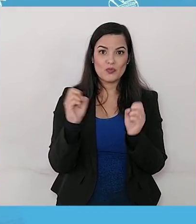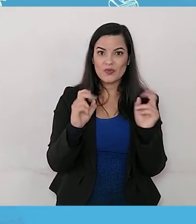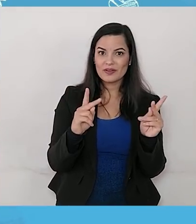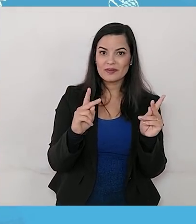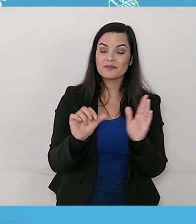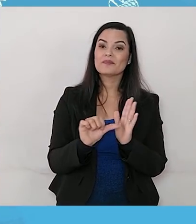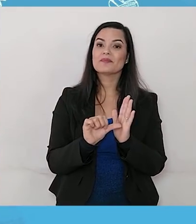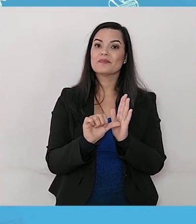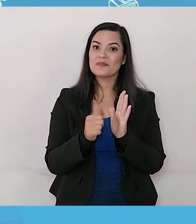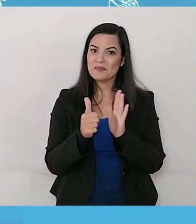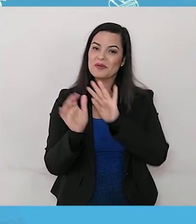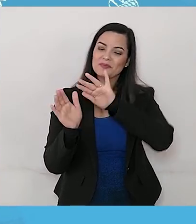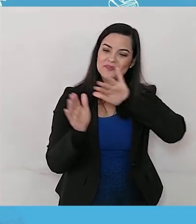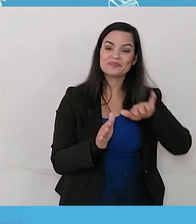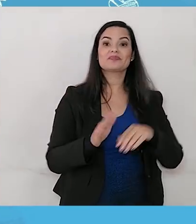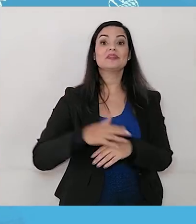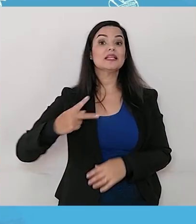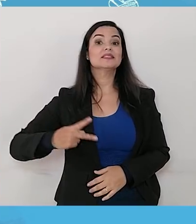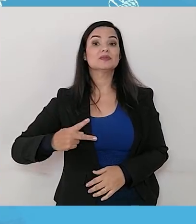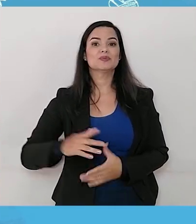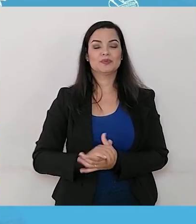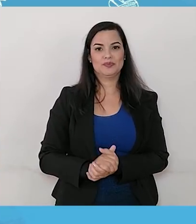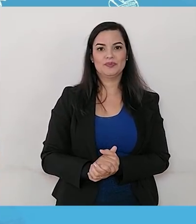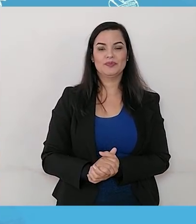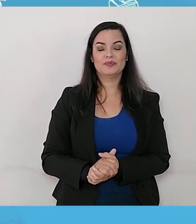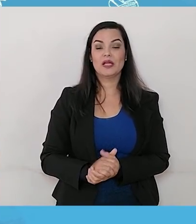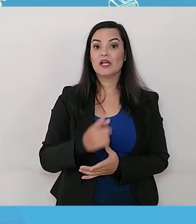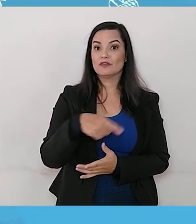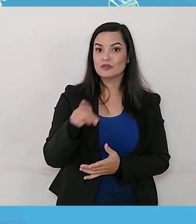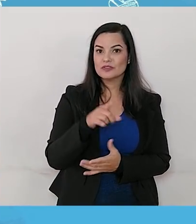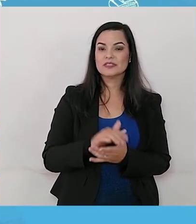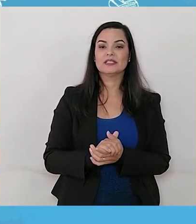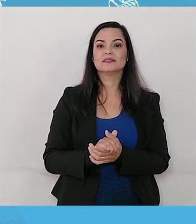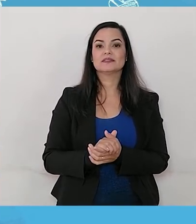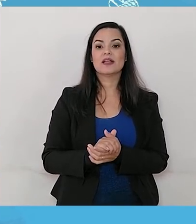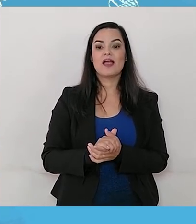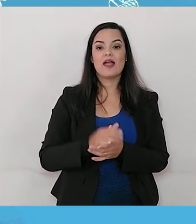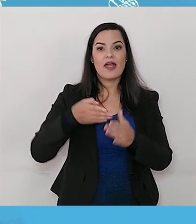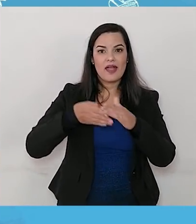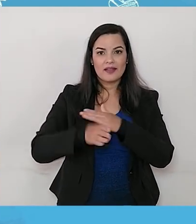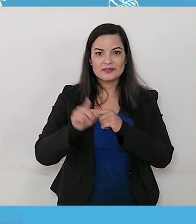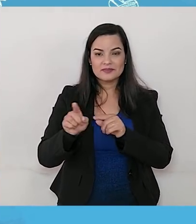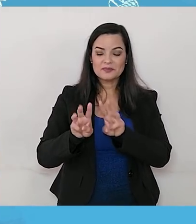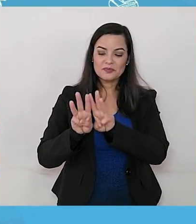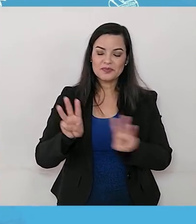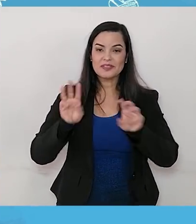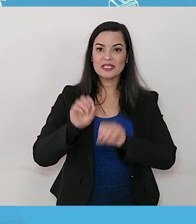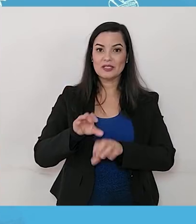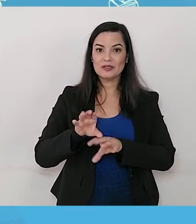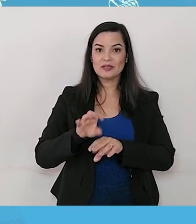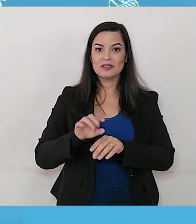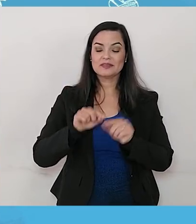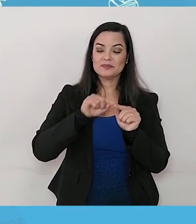bem? Primeira parte do desafio. A segunda parte, vocês vão acessar o portal da educação lá